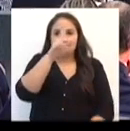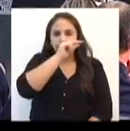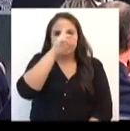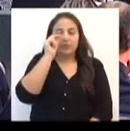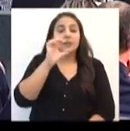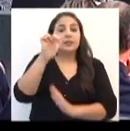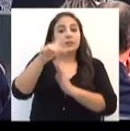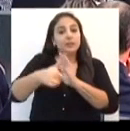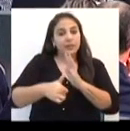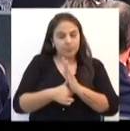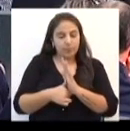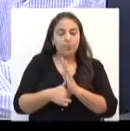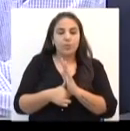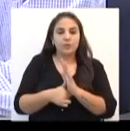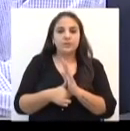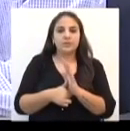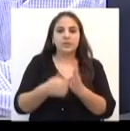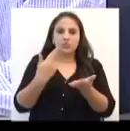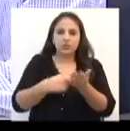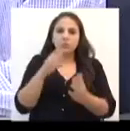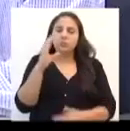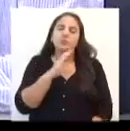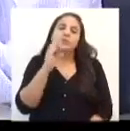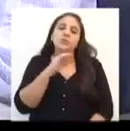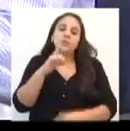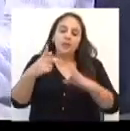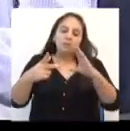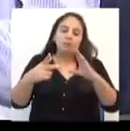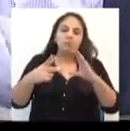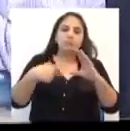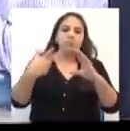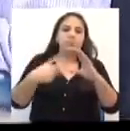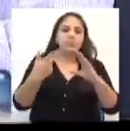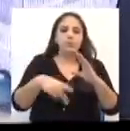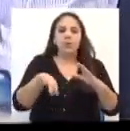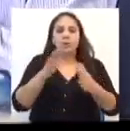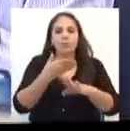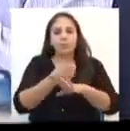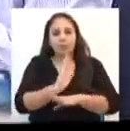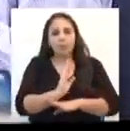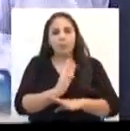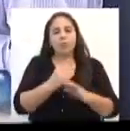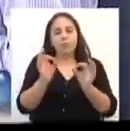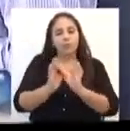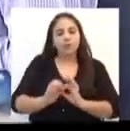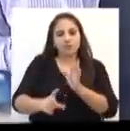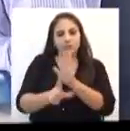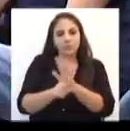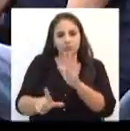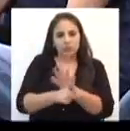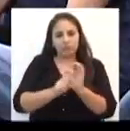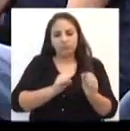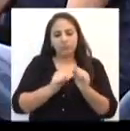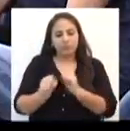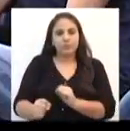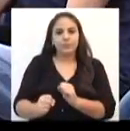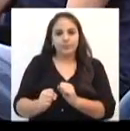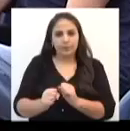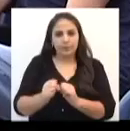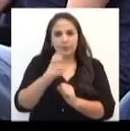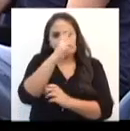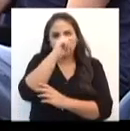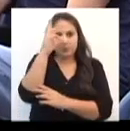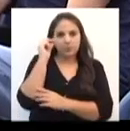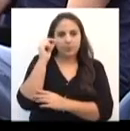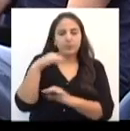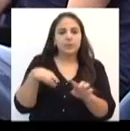tramitar em regime de urgência, a Câmara aprovou por unanimidade o projeto de lei do Poder Executivo. O percentual será